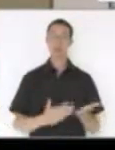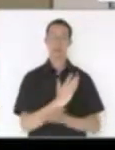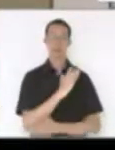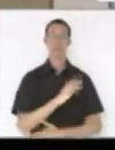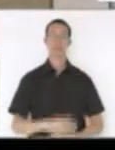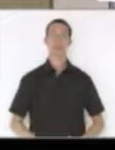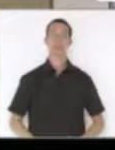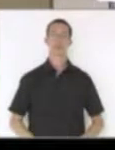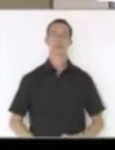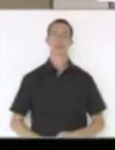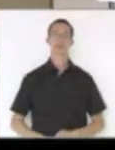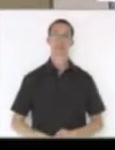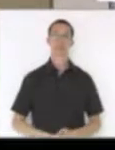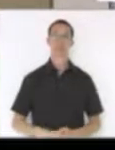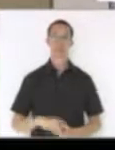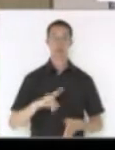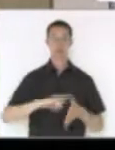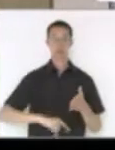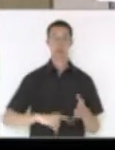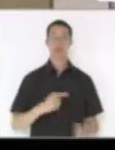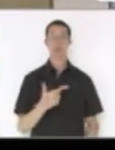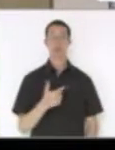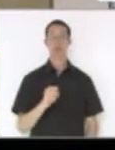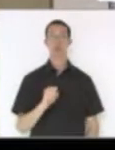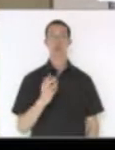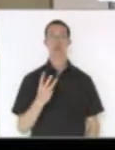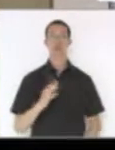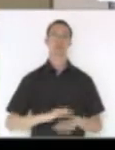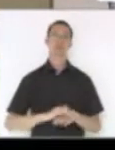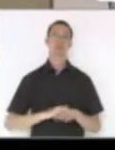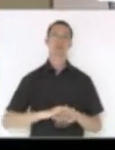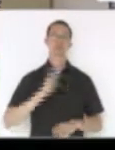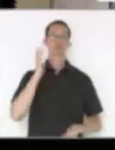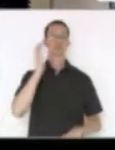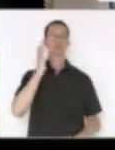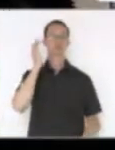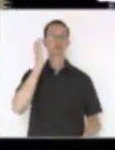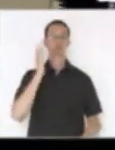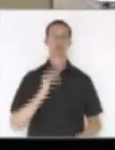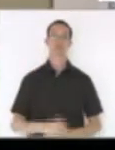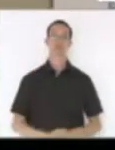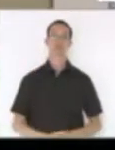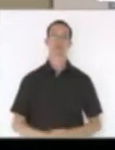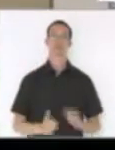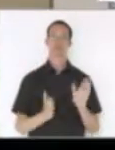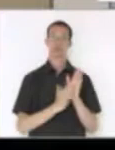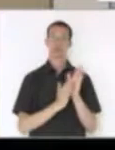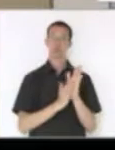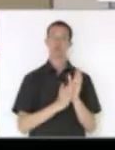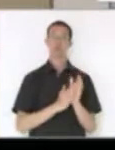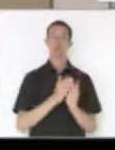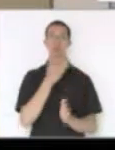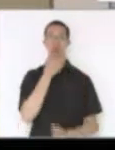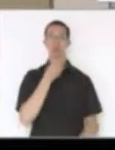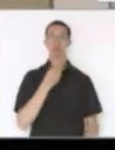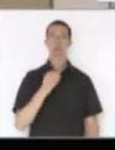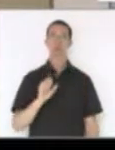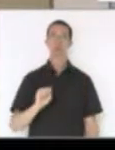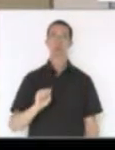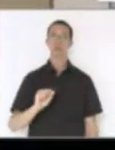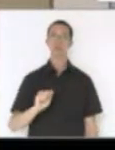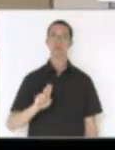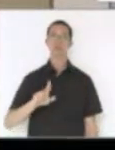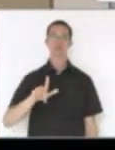aprovado. Moção 283, da deputada Ana Paula Lima, manifestando aplausos ao senhor Saulo Adame,